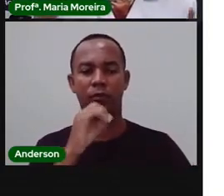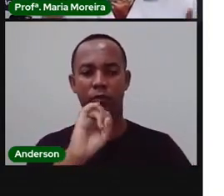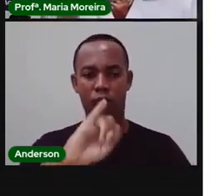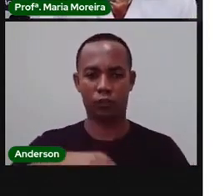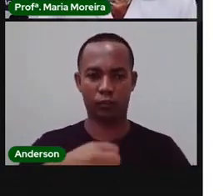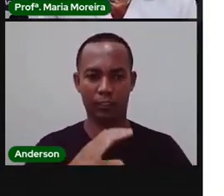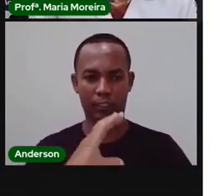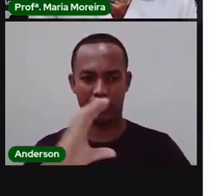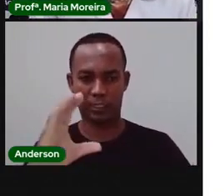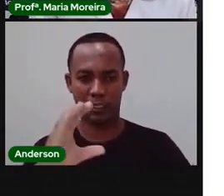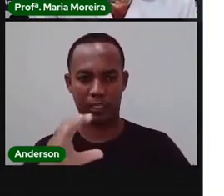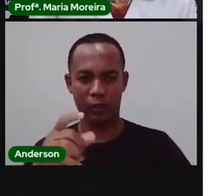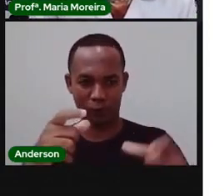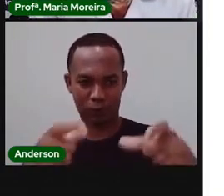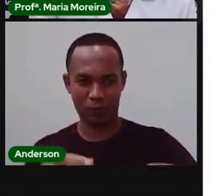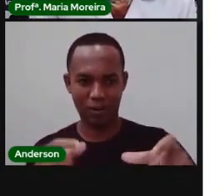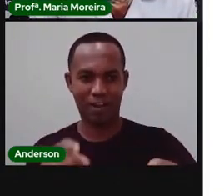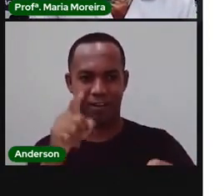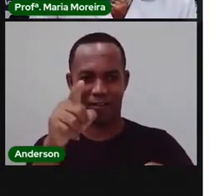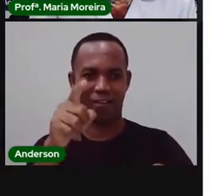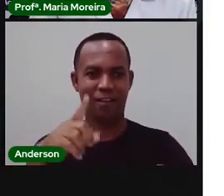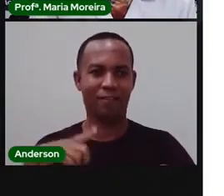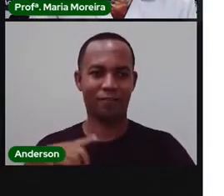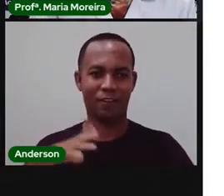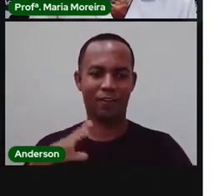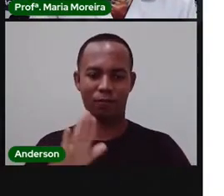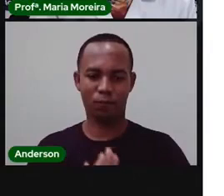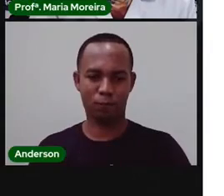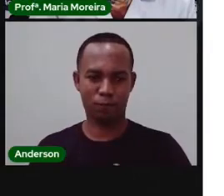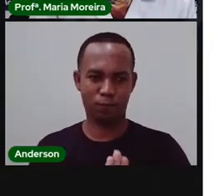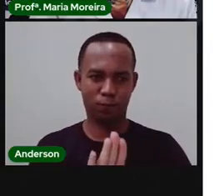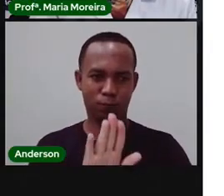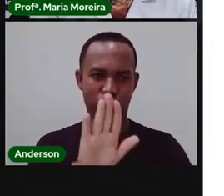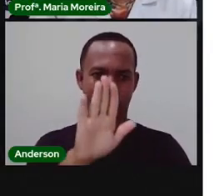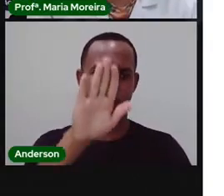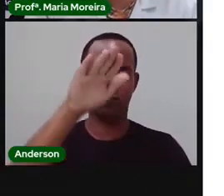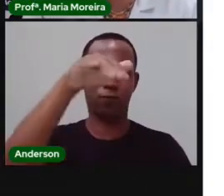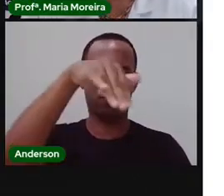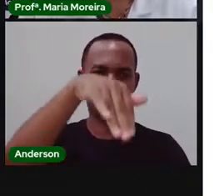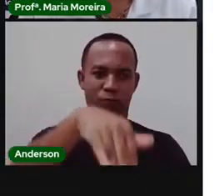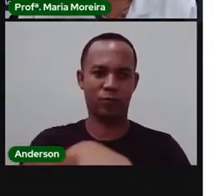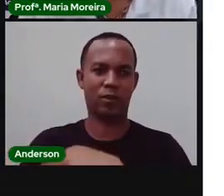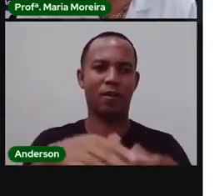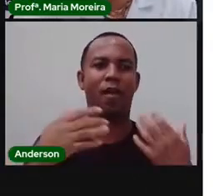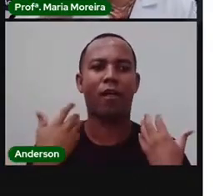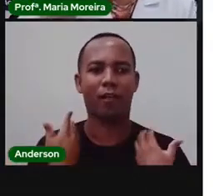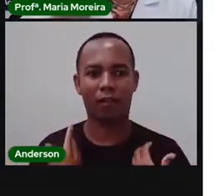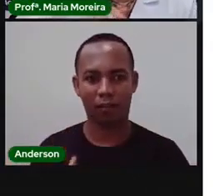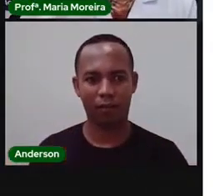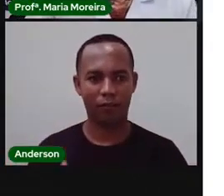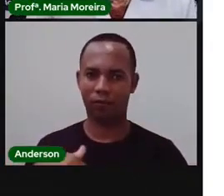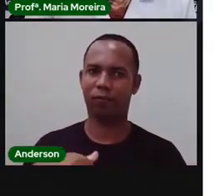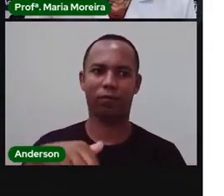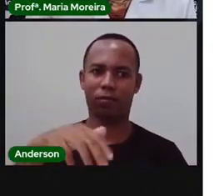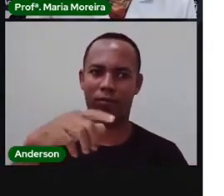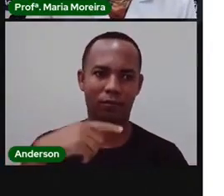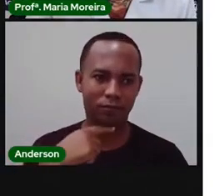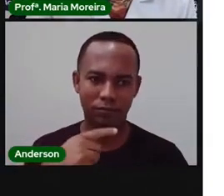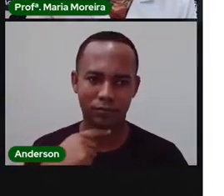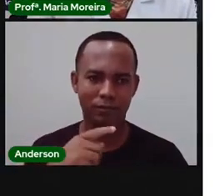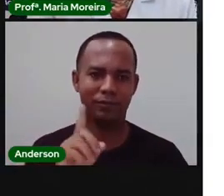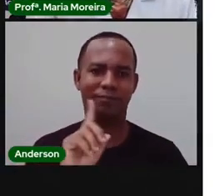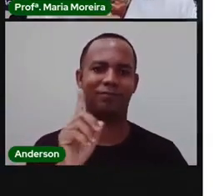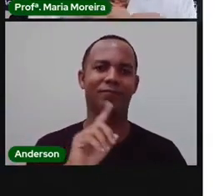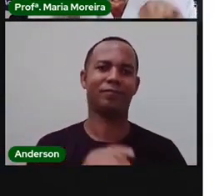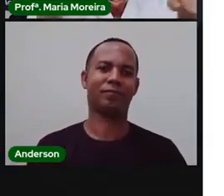passa por ladeiras maravilhosas, que a Pró certamente não vai conseguir subir. Cansata? Então, olha só essa imagem que está